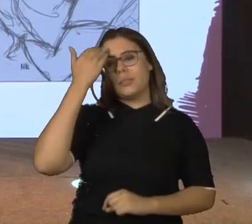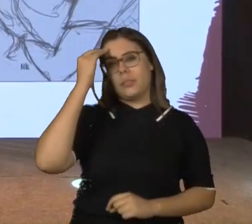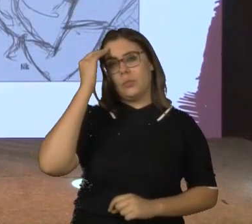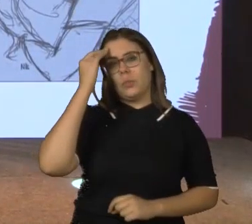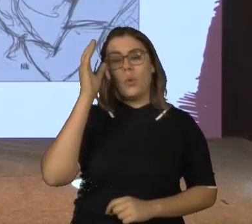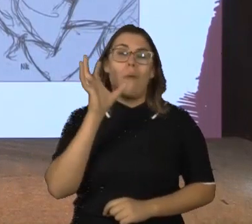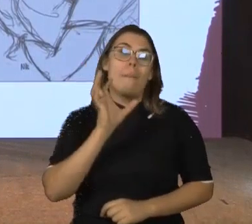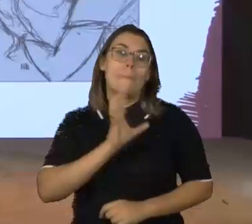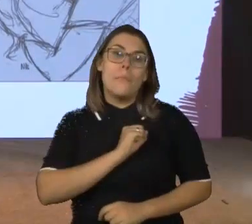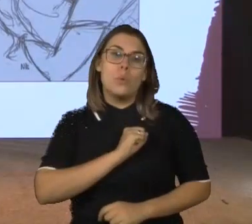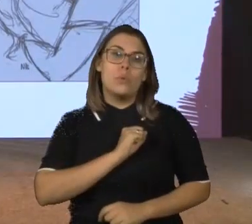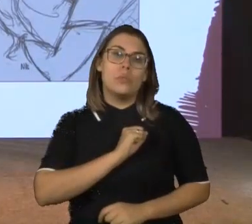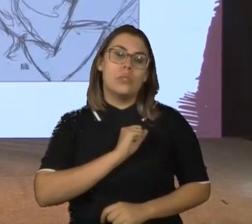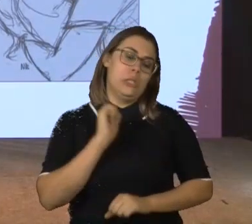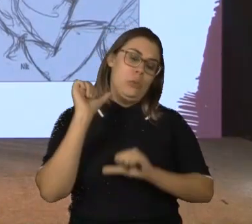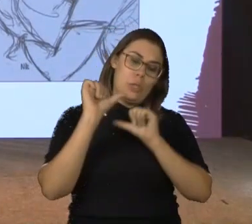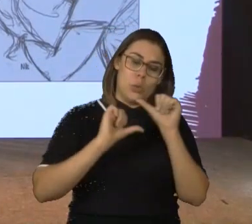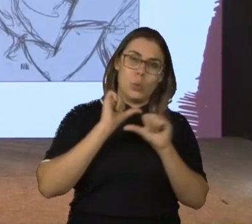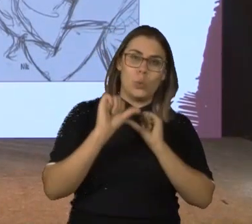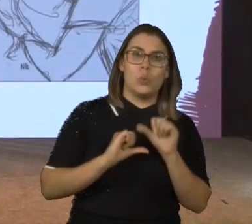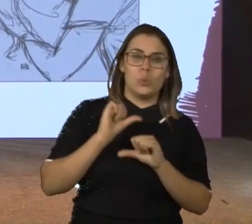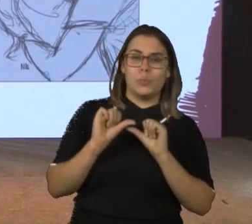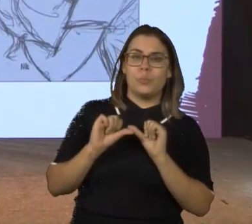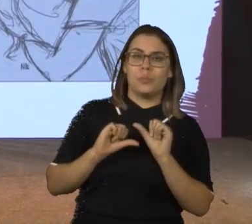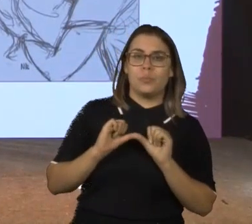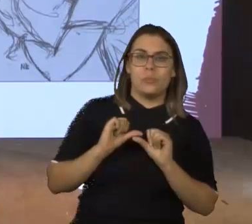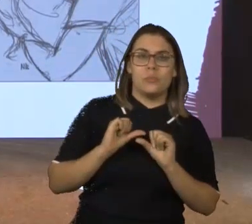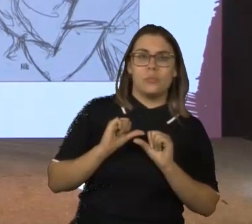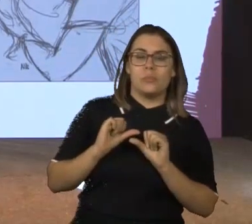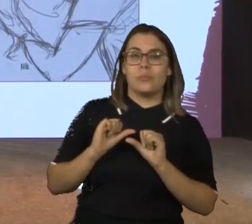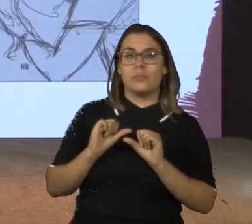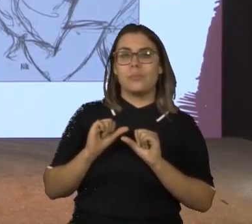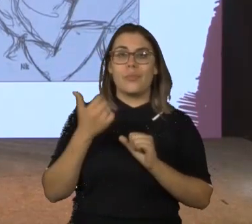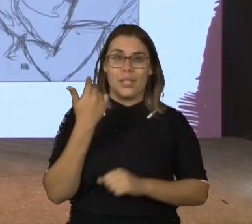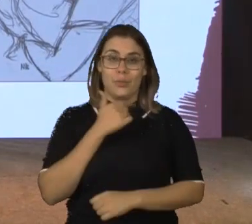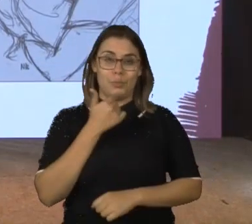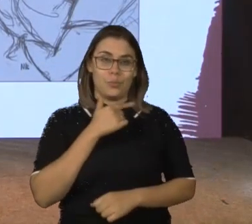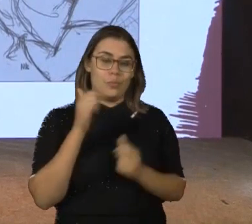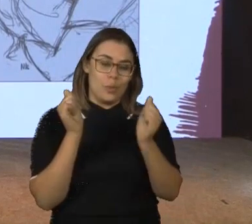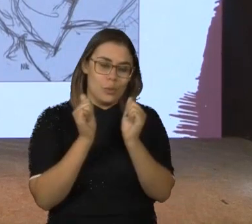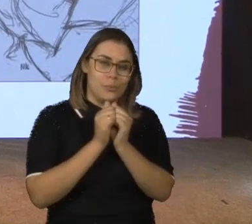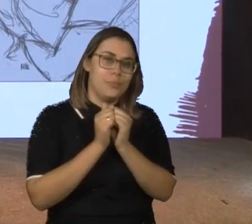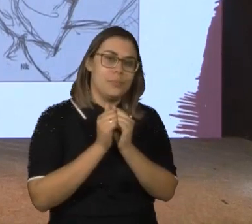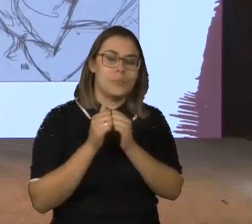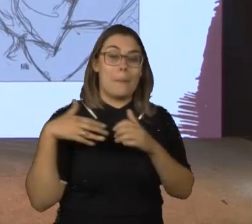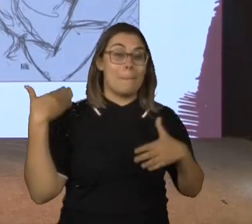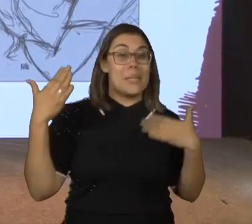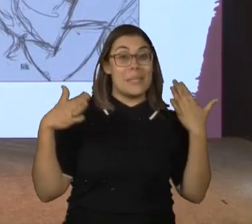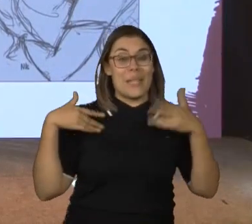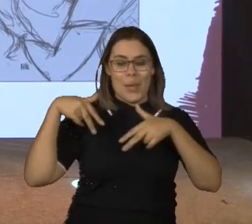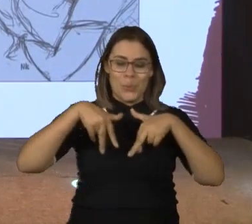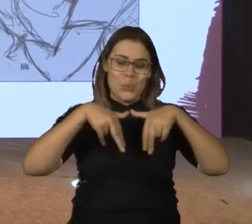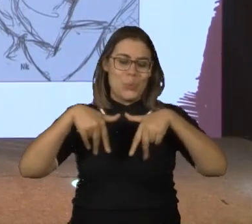sobre o amor, sobre a troca, sobre rir juntos, passear juntos, e aqui é muito